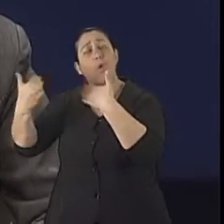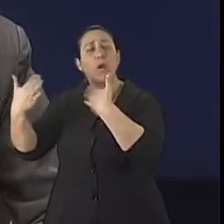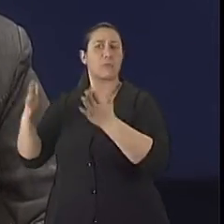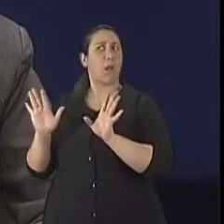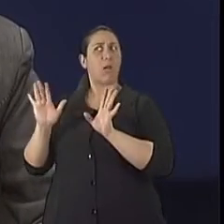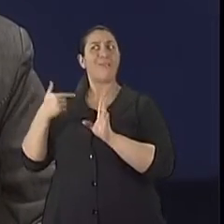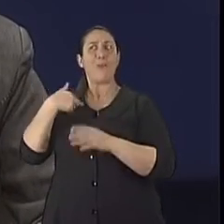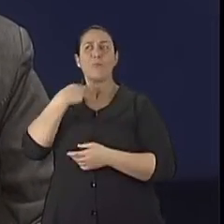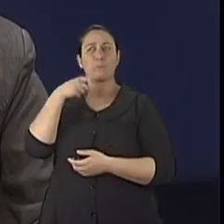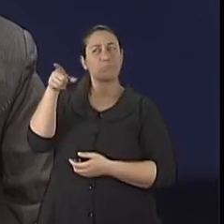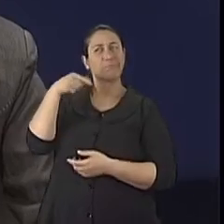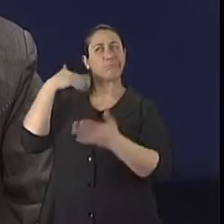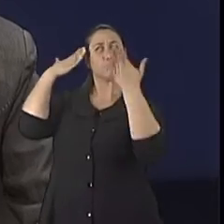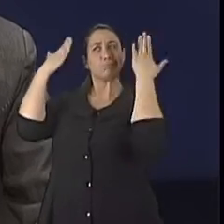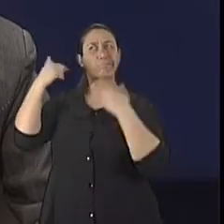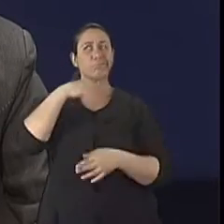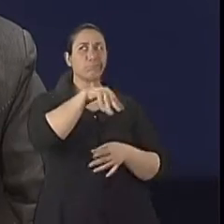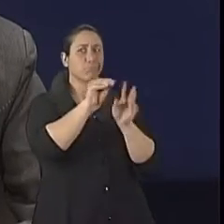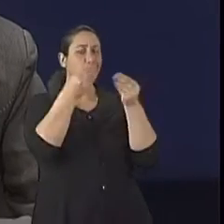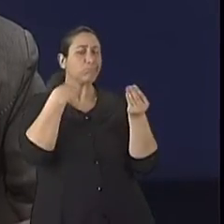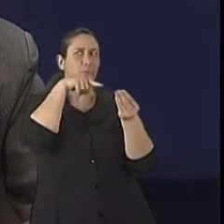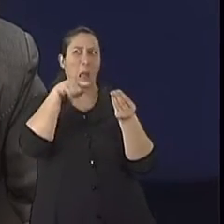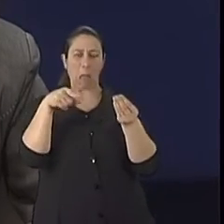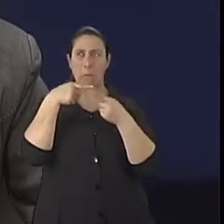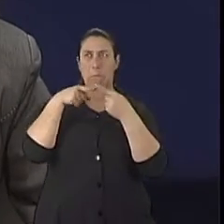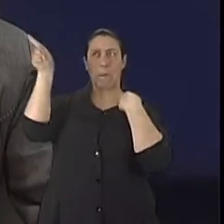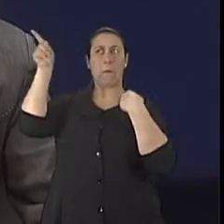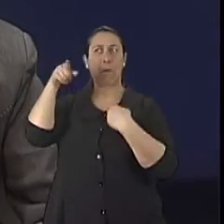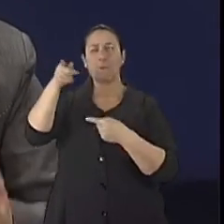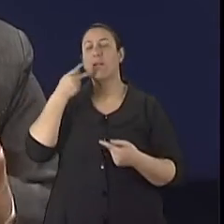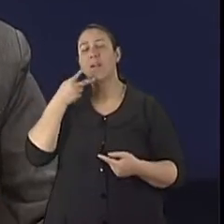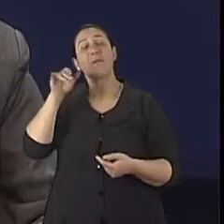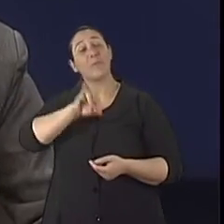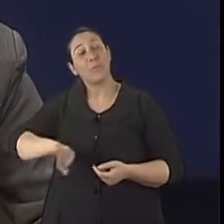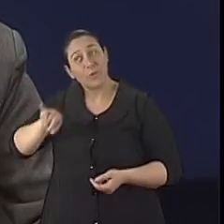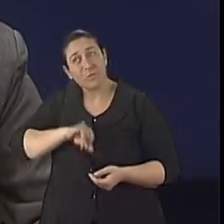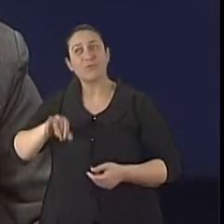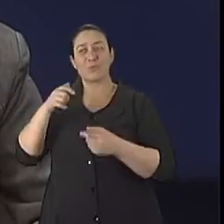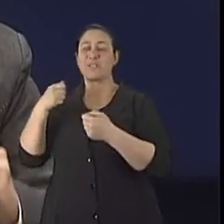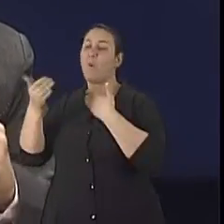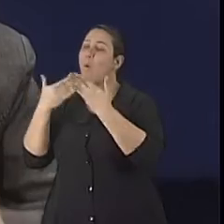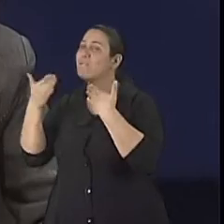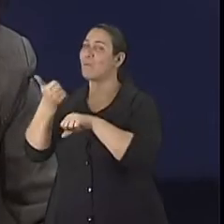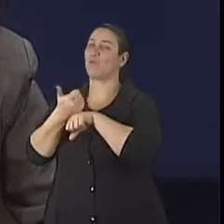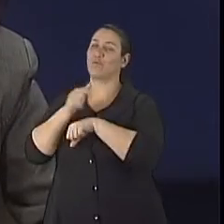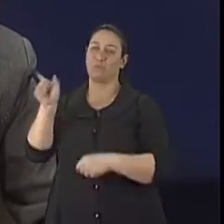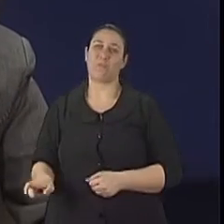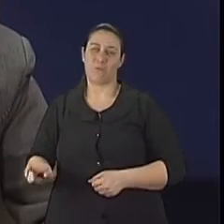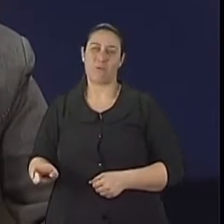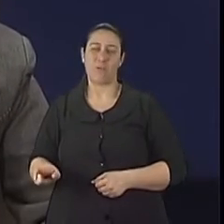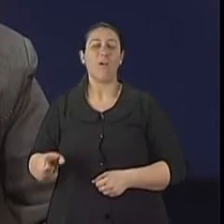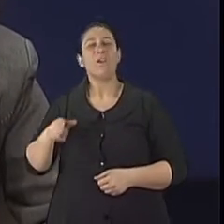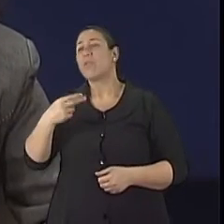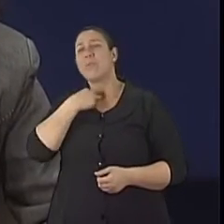Isso não vai gerar a interrupção do tratamento, se existir o bom vínculo. Agora, se não existir um bom vínculo,